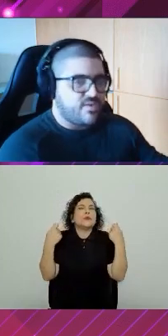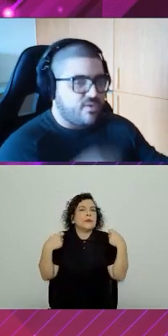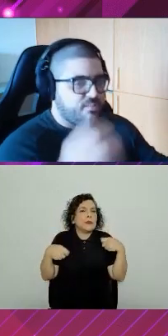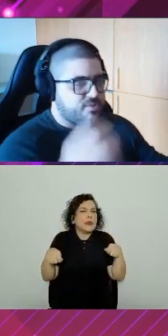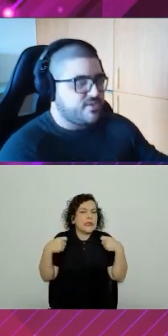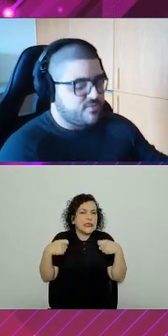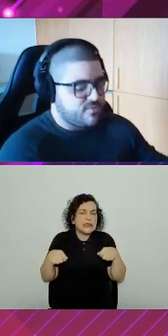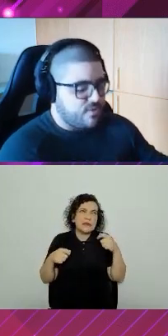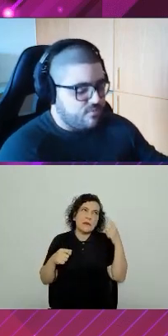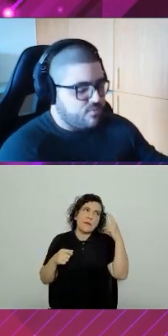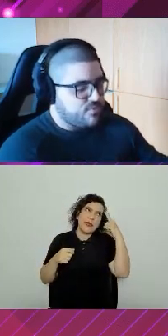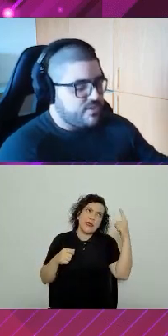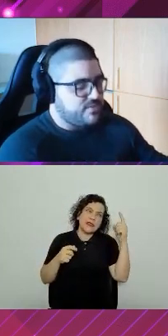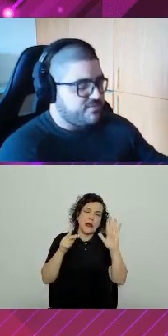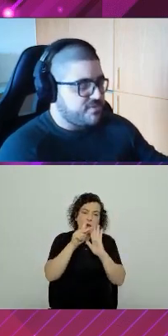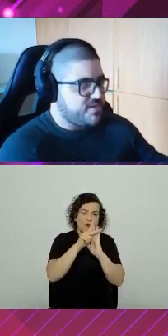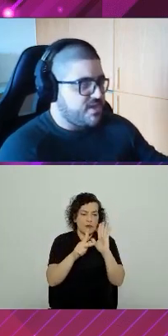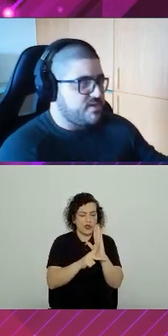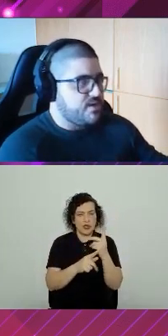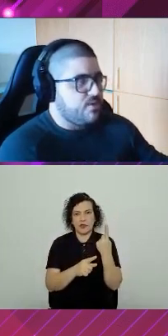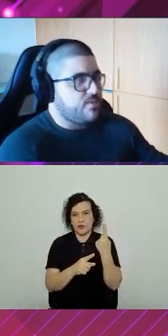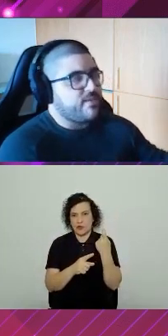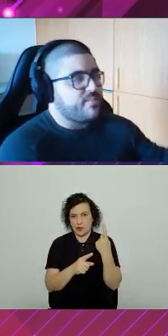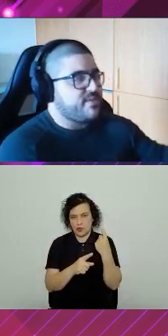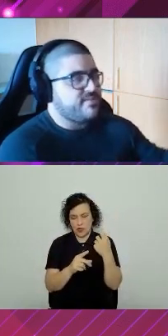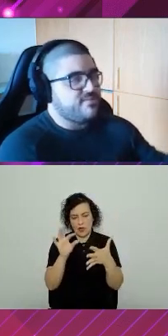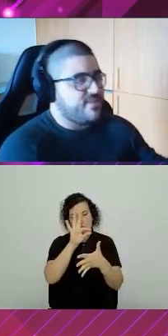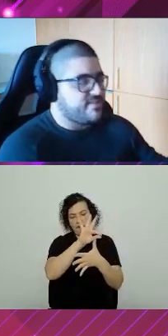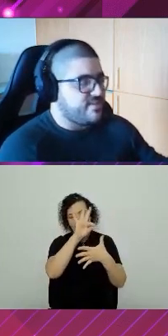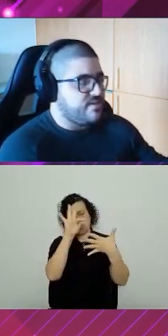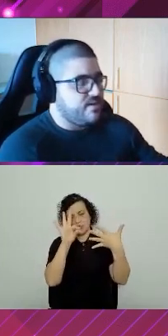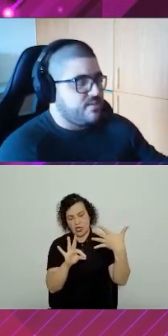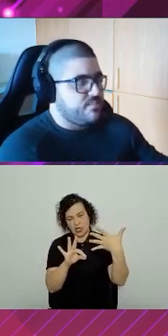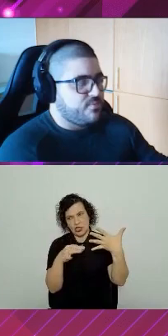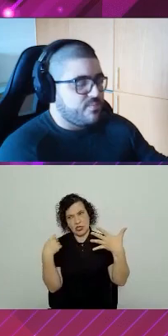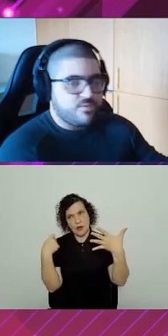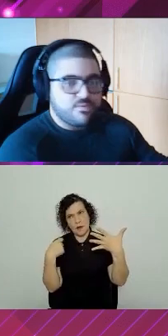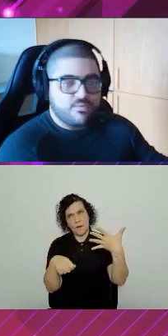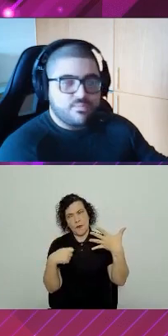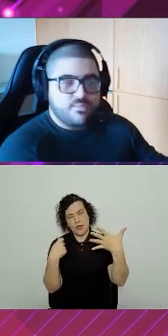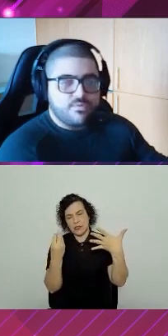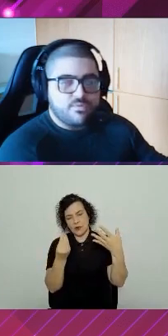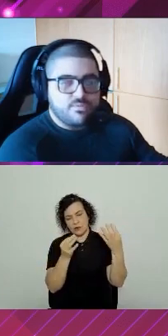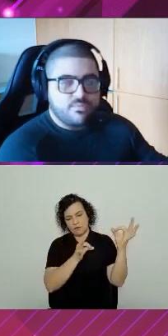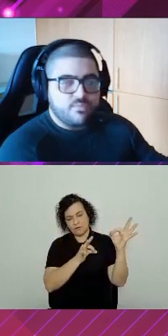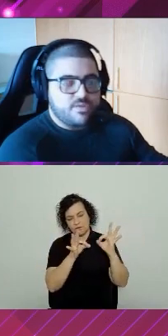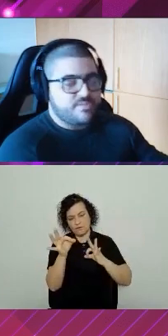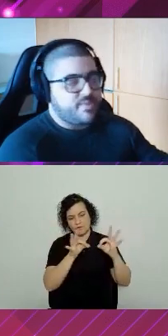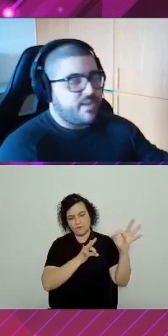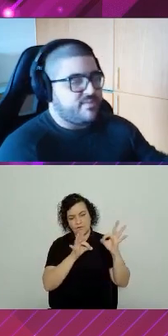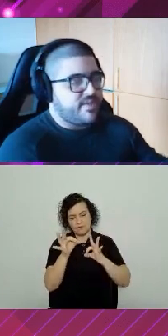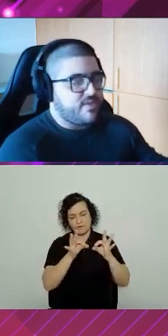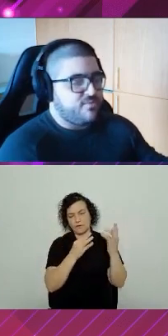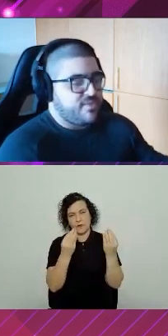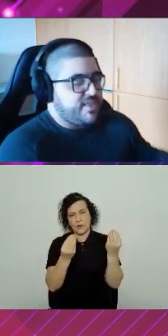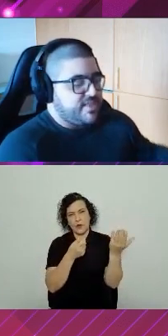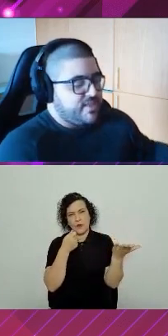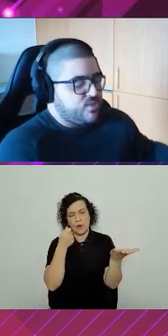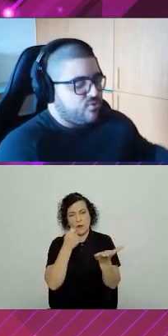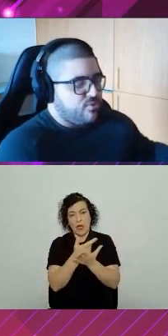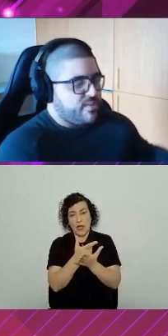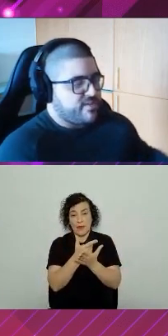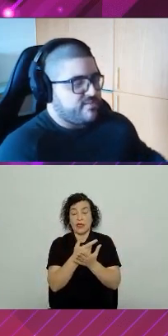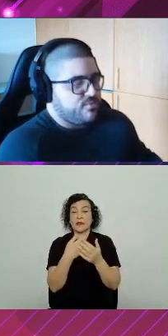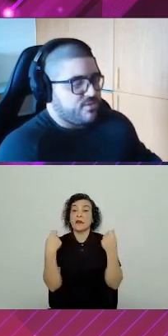que isso aqui é um projeto só, um monolito de front-end. O que é que eu preciso fazer para o meu módulo de pagamento sair? Eu vou ter que